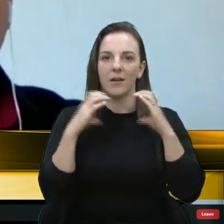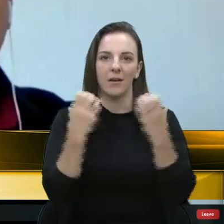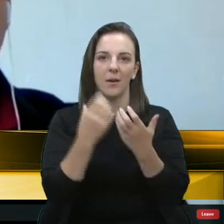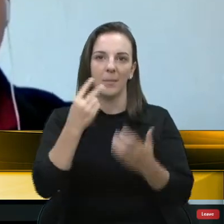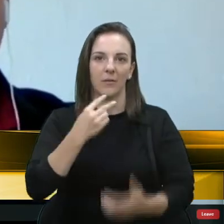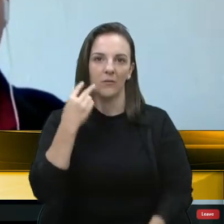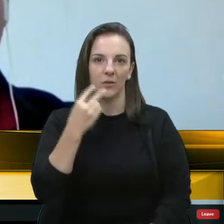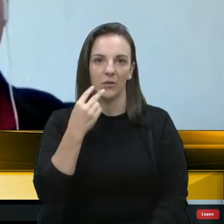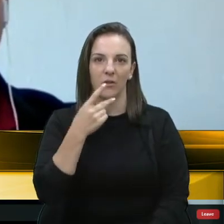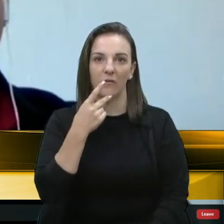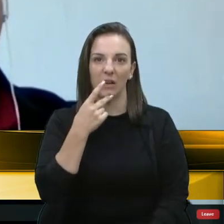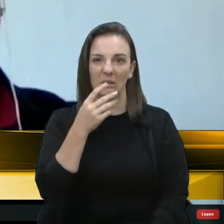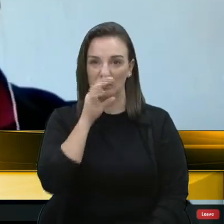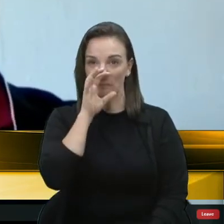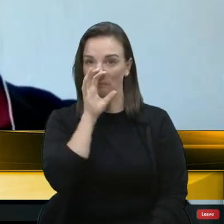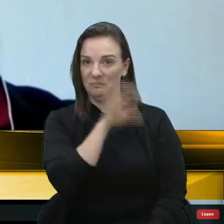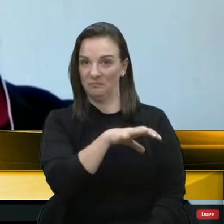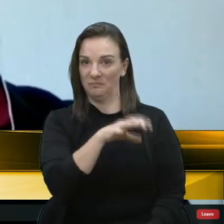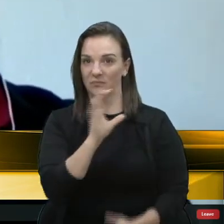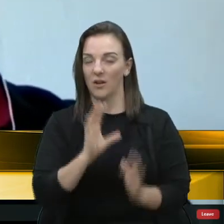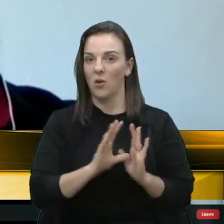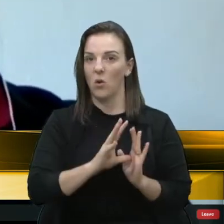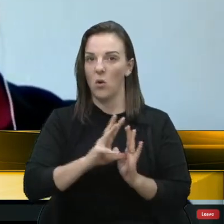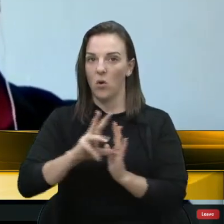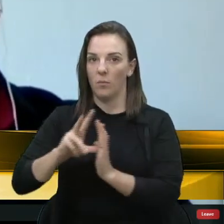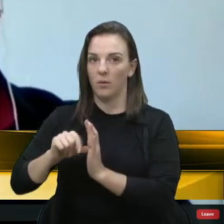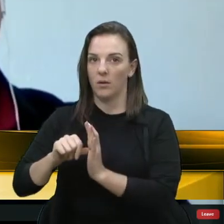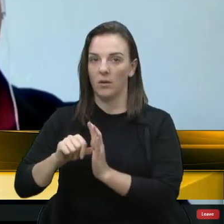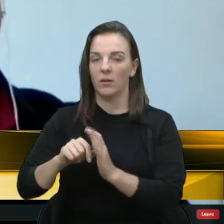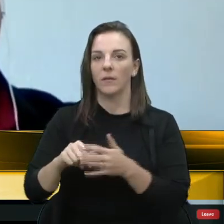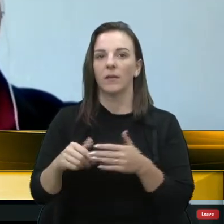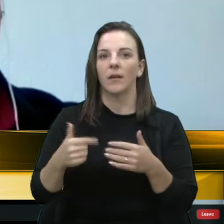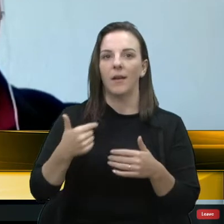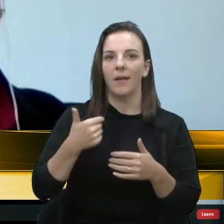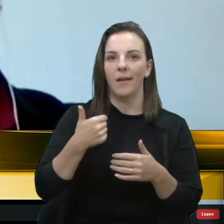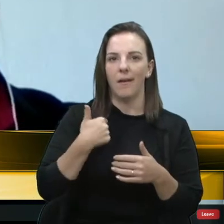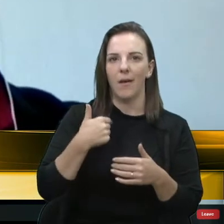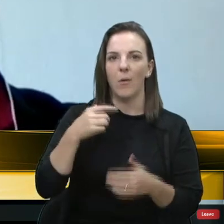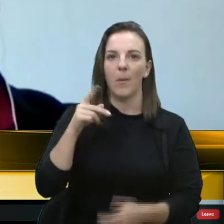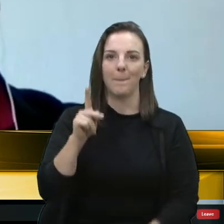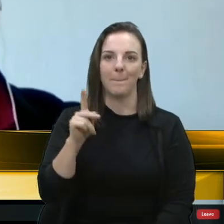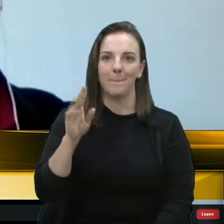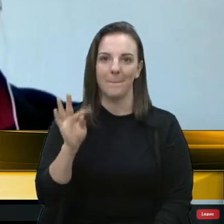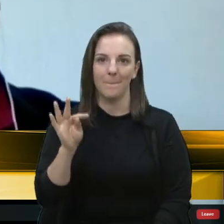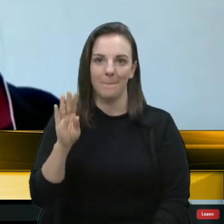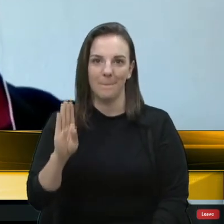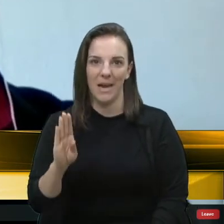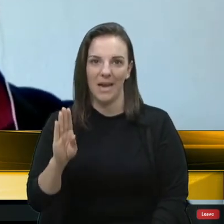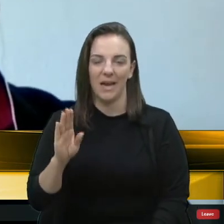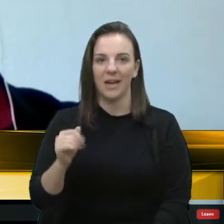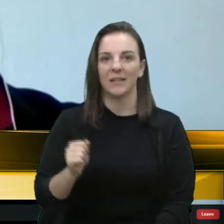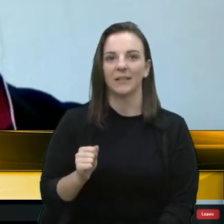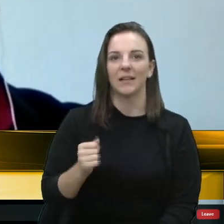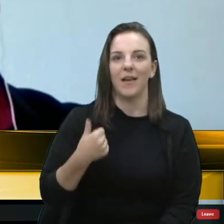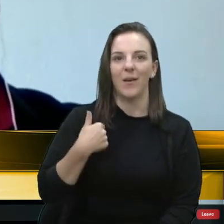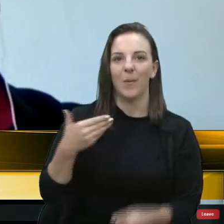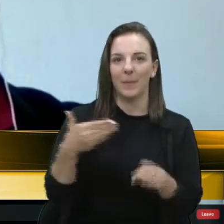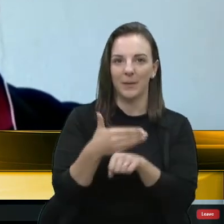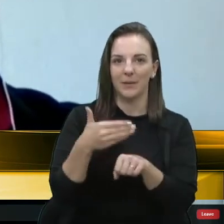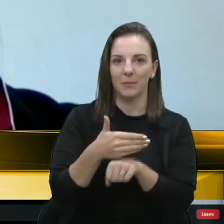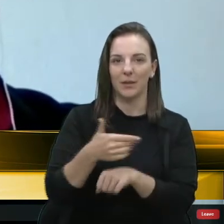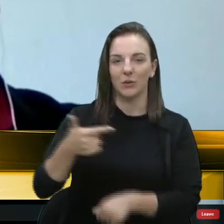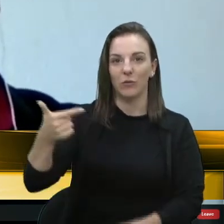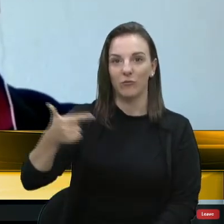repudiando esses roubos, né? E eu, agora ele lembra muito bem que sou do PTB, sou vice, estou integrando a chapa do vice,